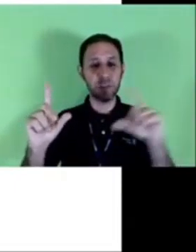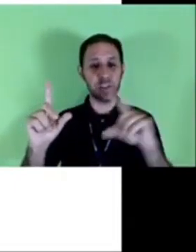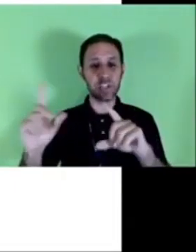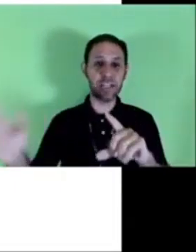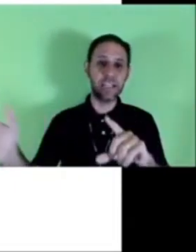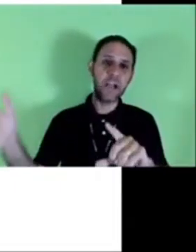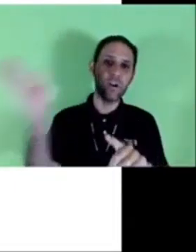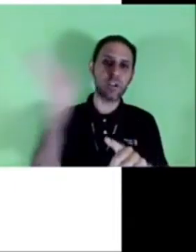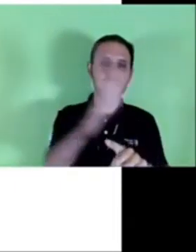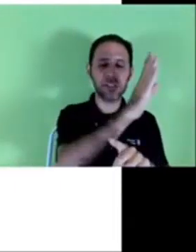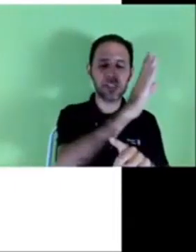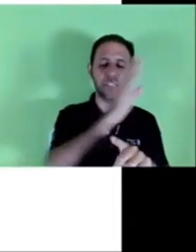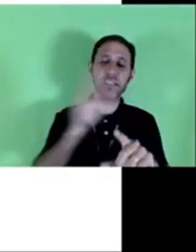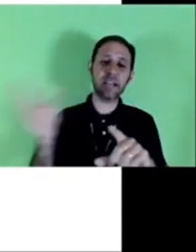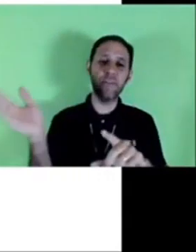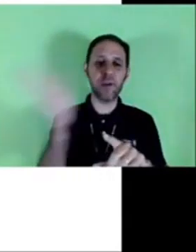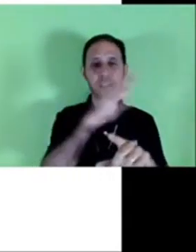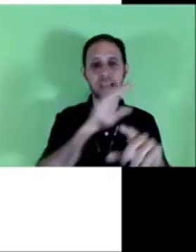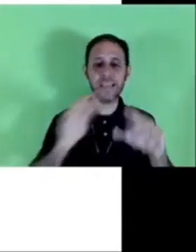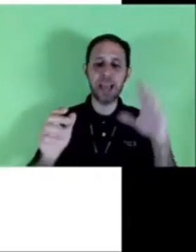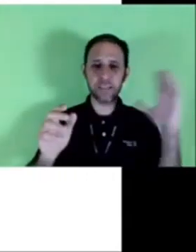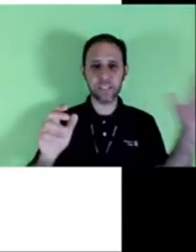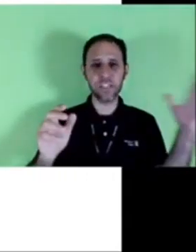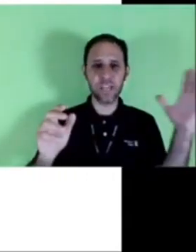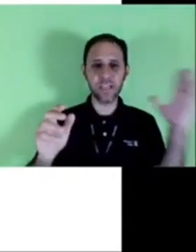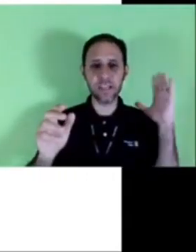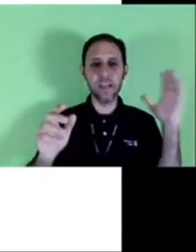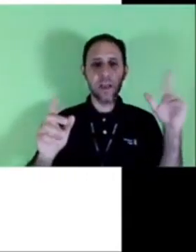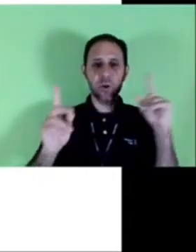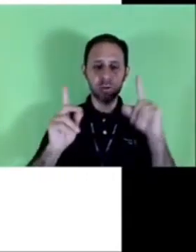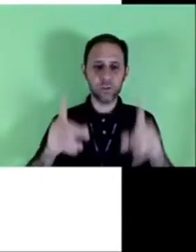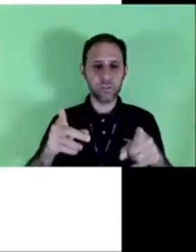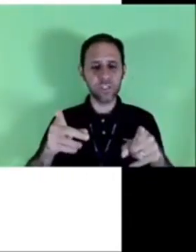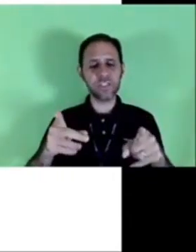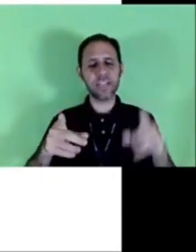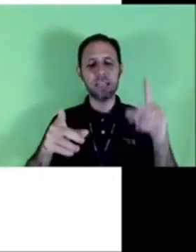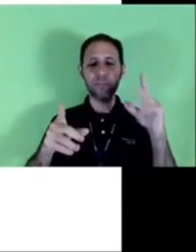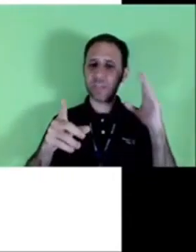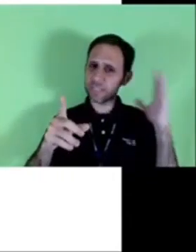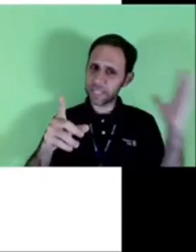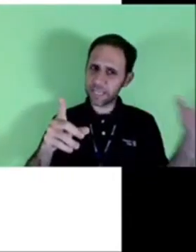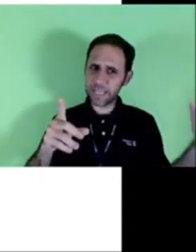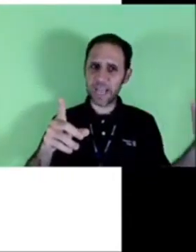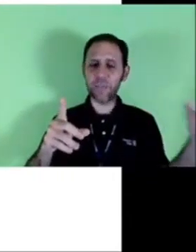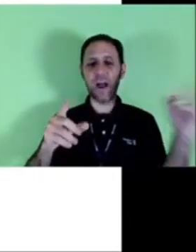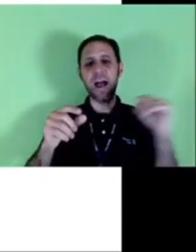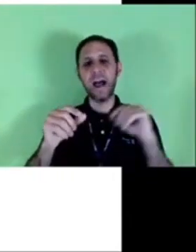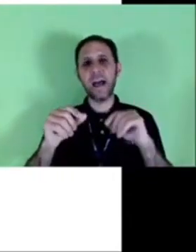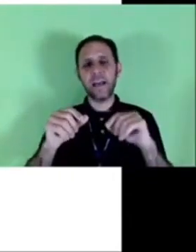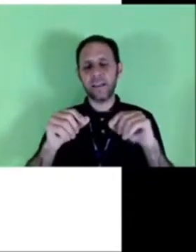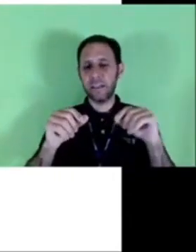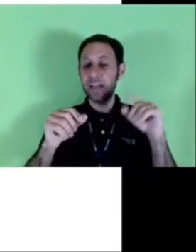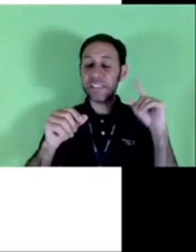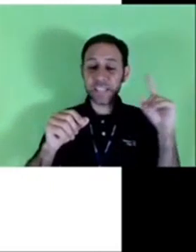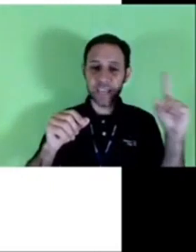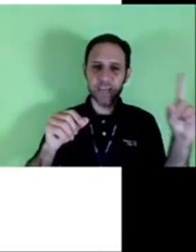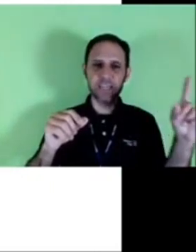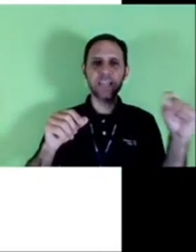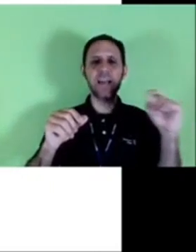centralizado veja que até agora as outras estavam ali alinhadas à direita quando não se diz nada é porque está alinhado à